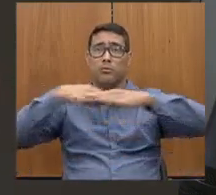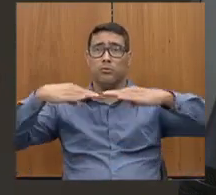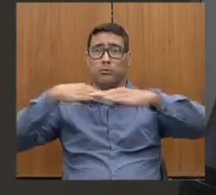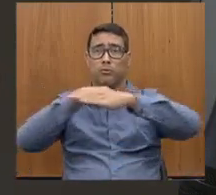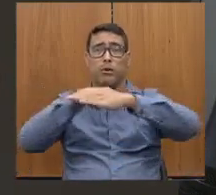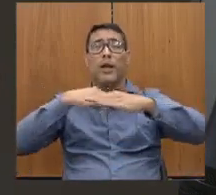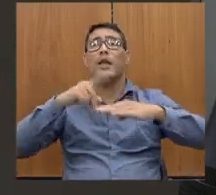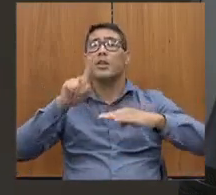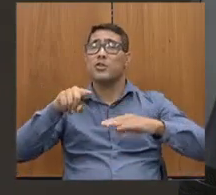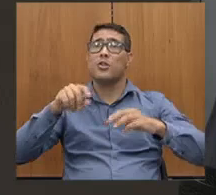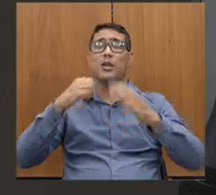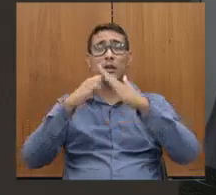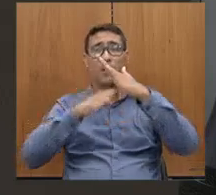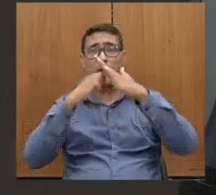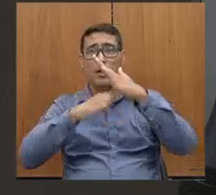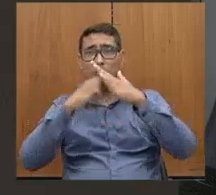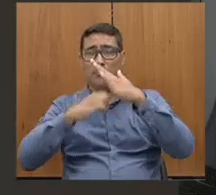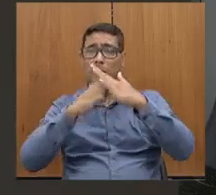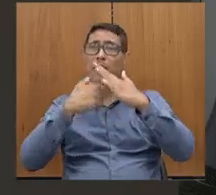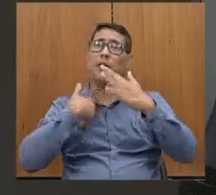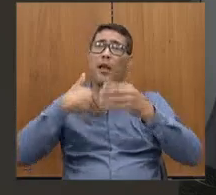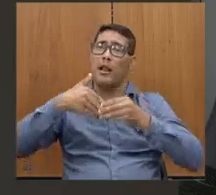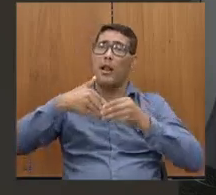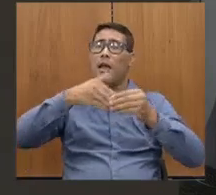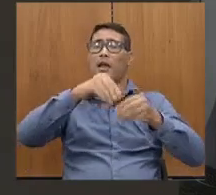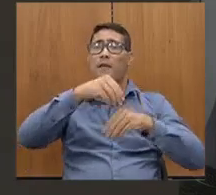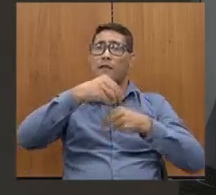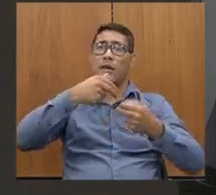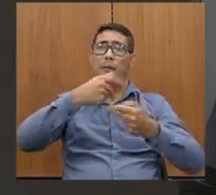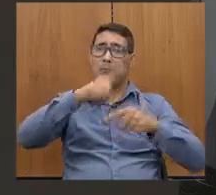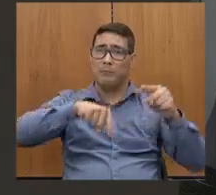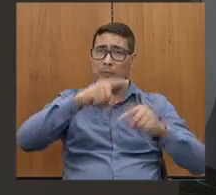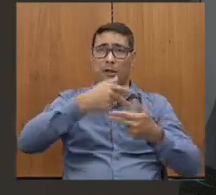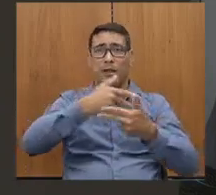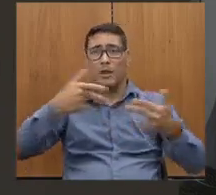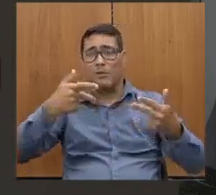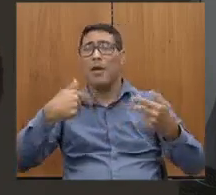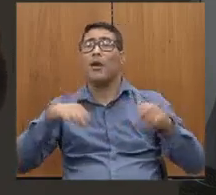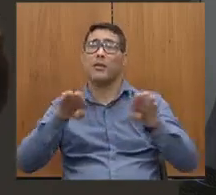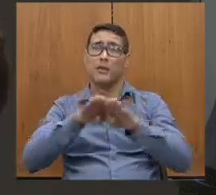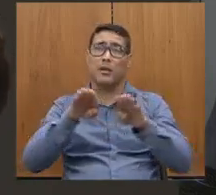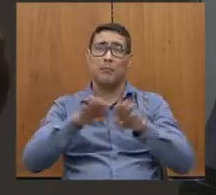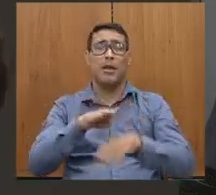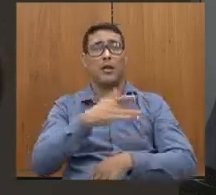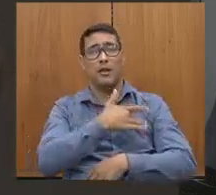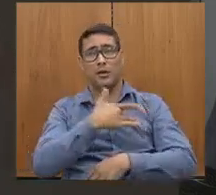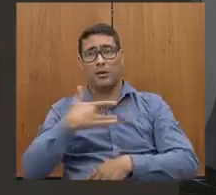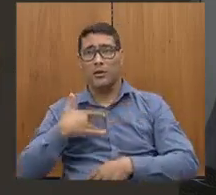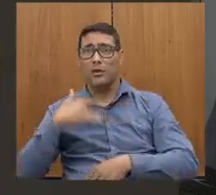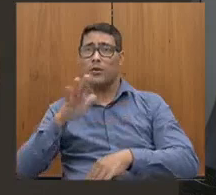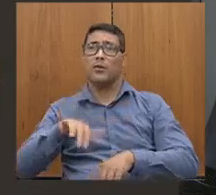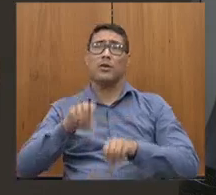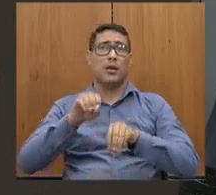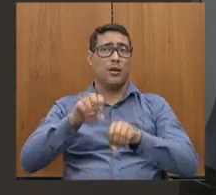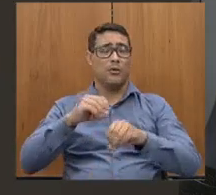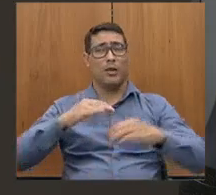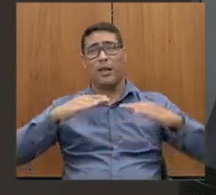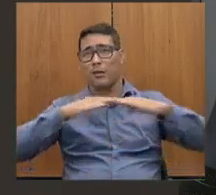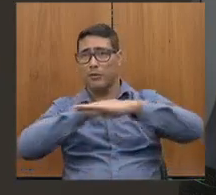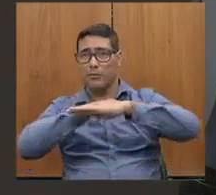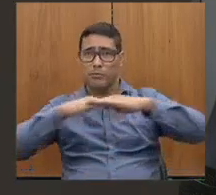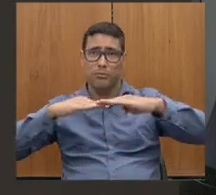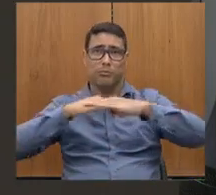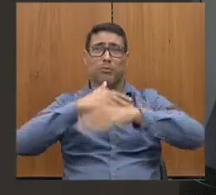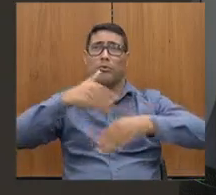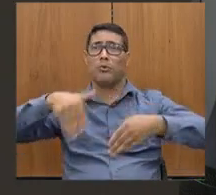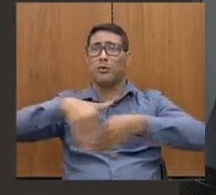fazem, e pessoas que transitam ali em saúde, em educação, na própria economia